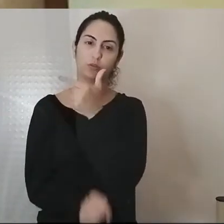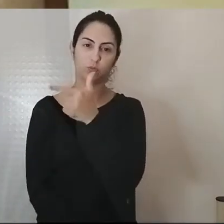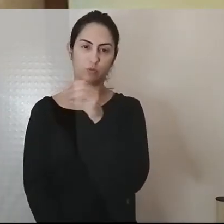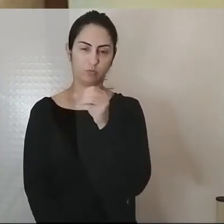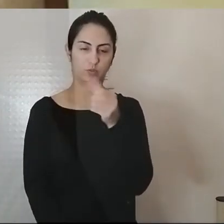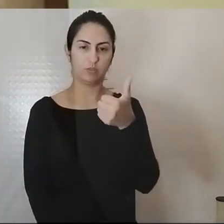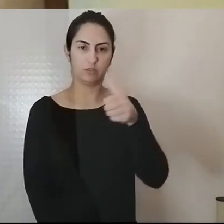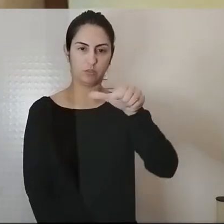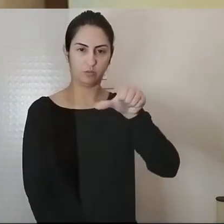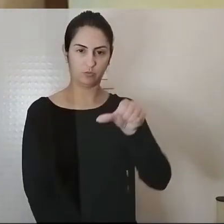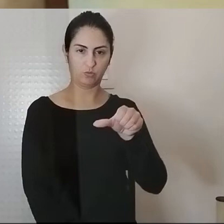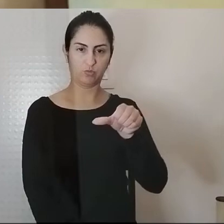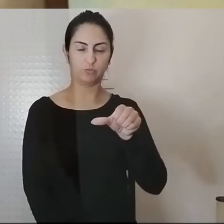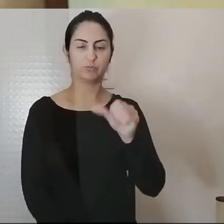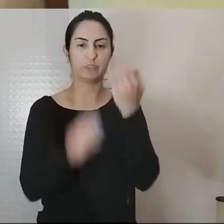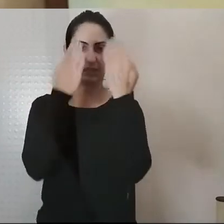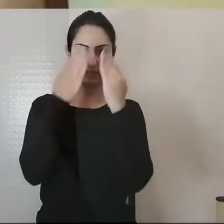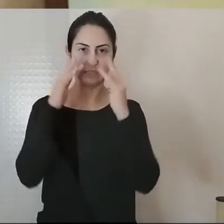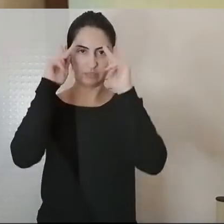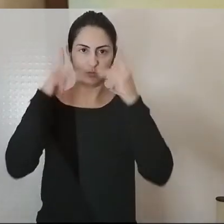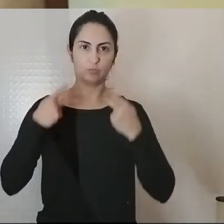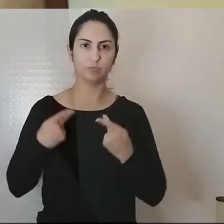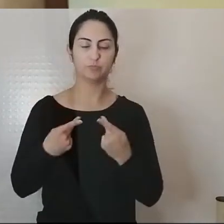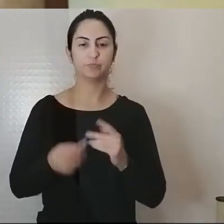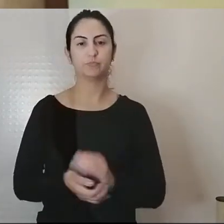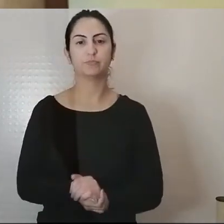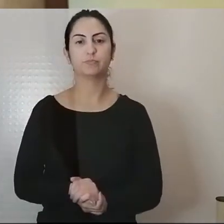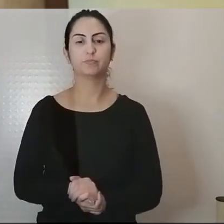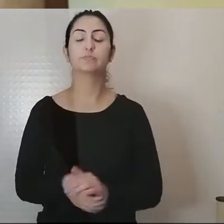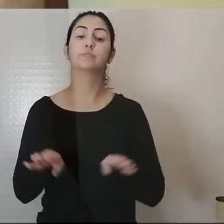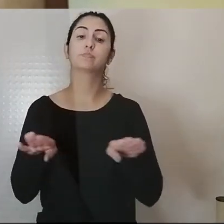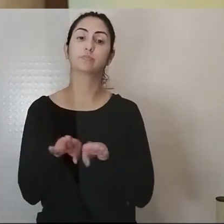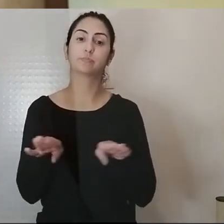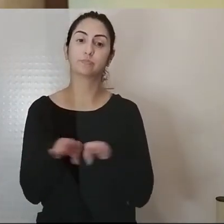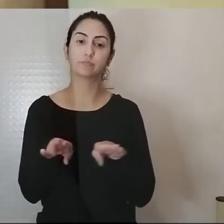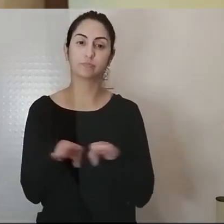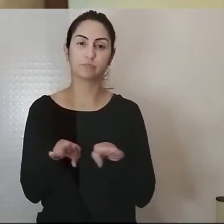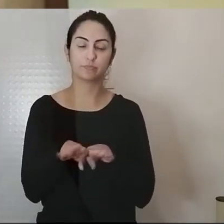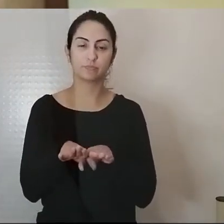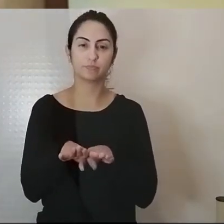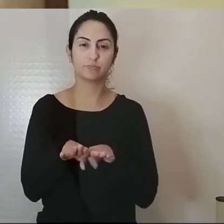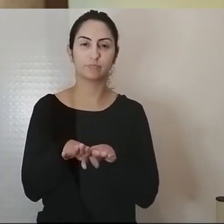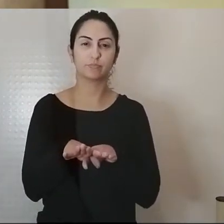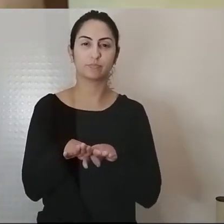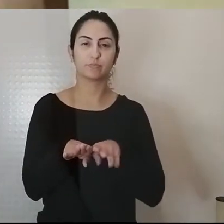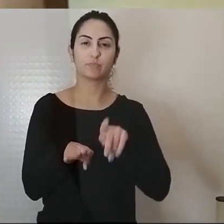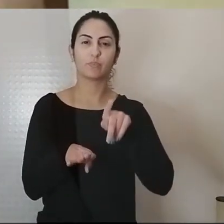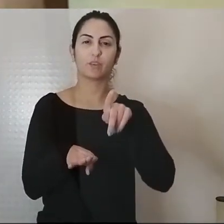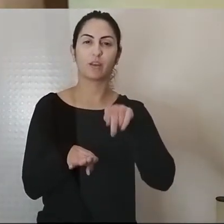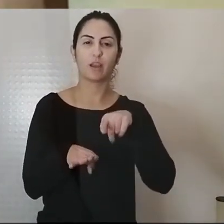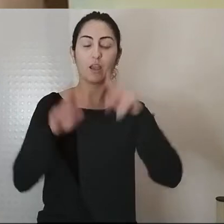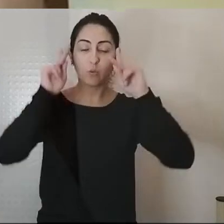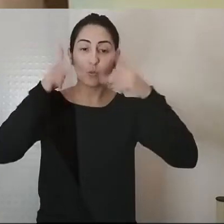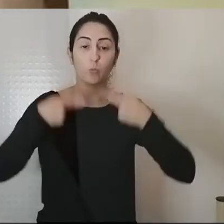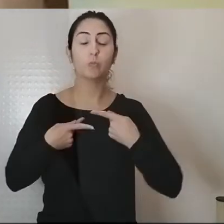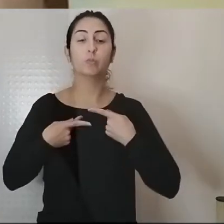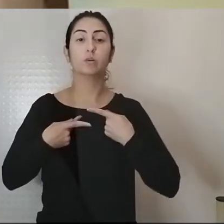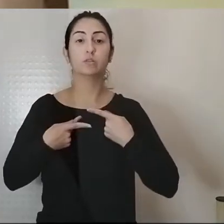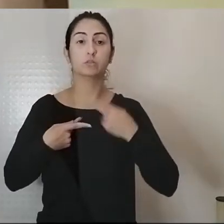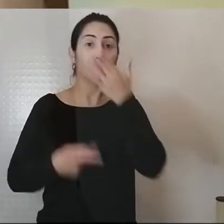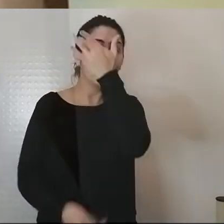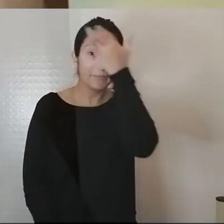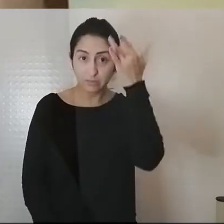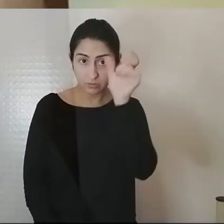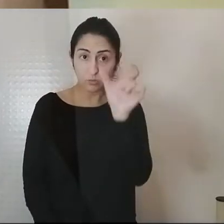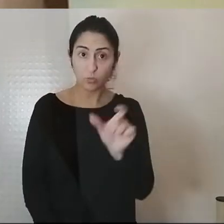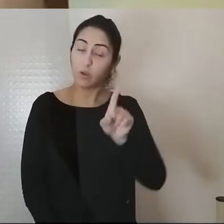da análise sobre terrorismo. Diz-se também que tornar-se mono, pessoa, é